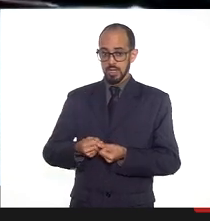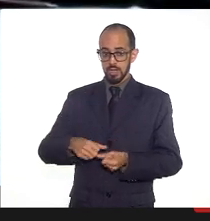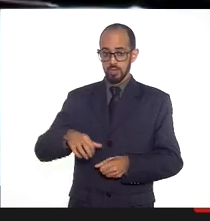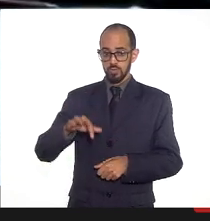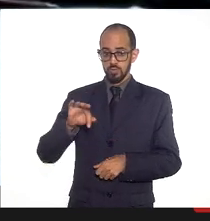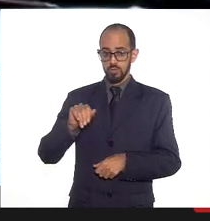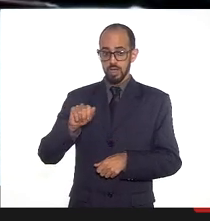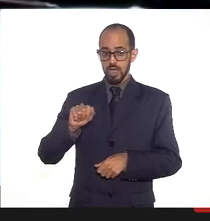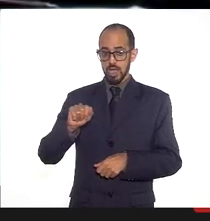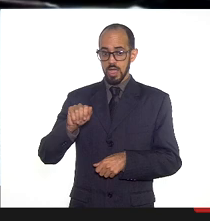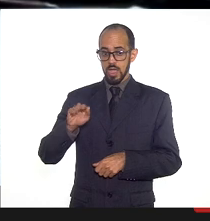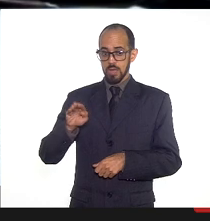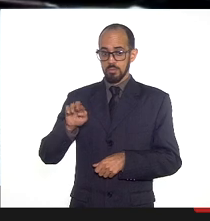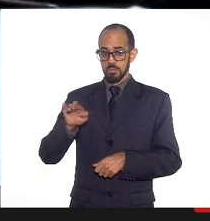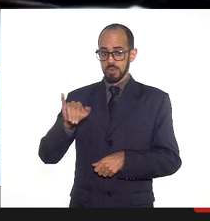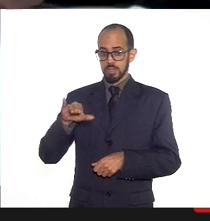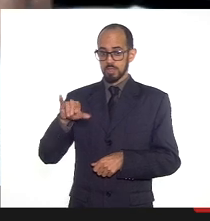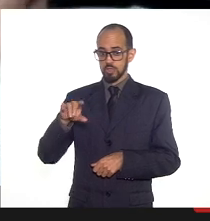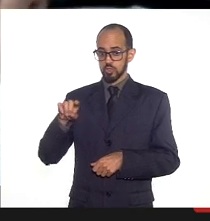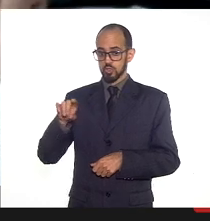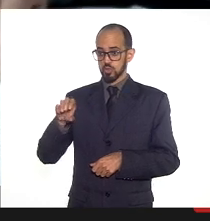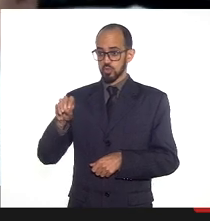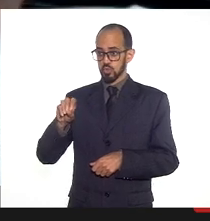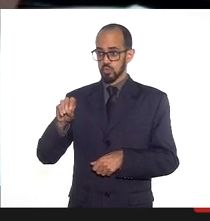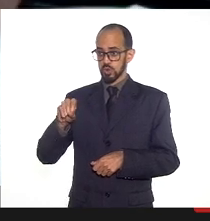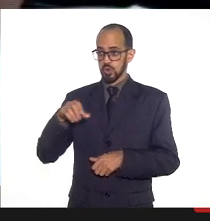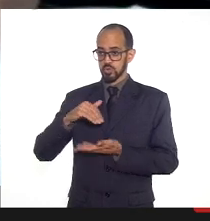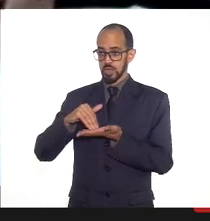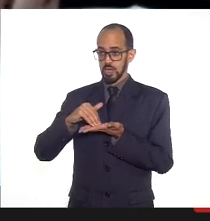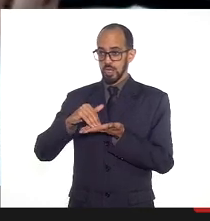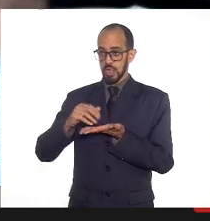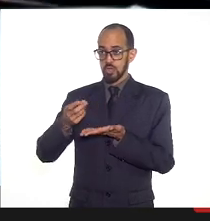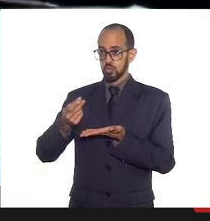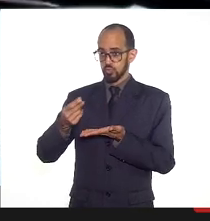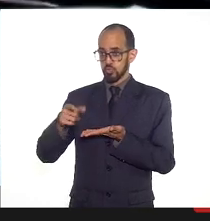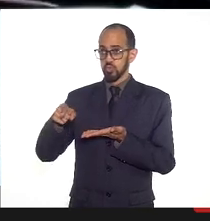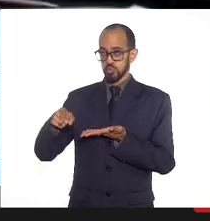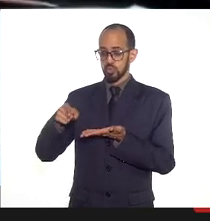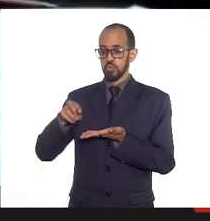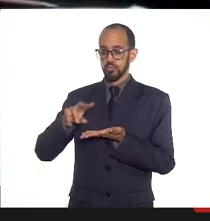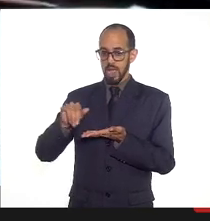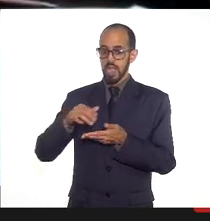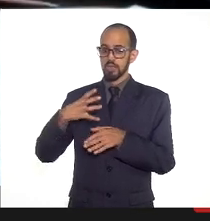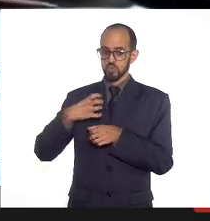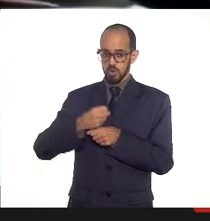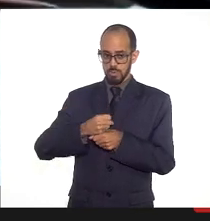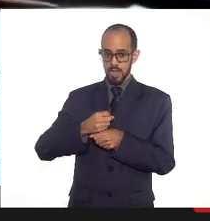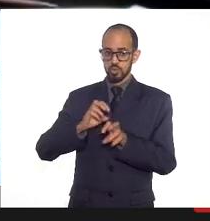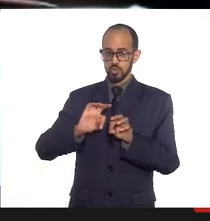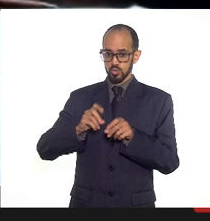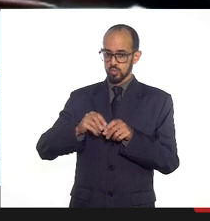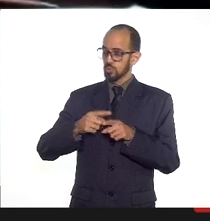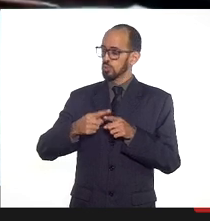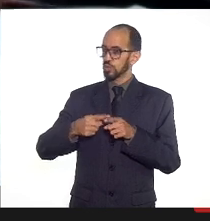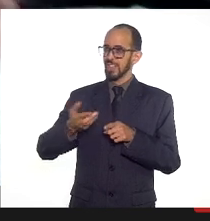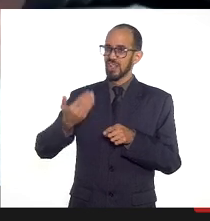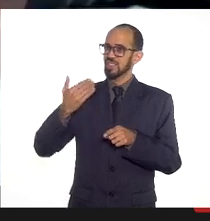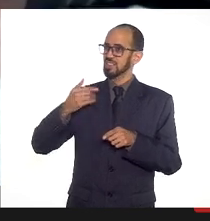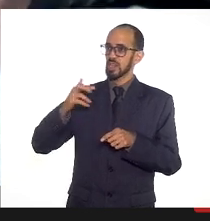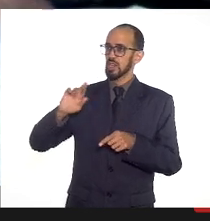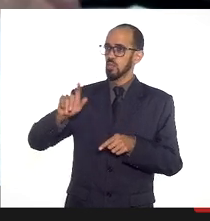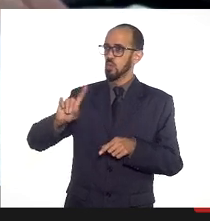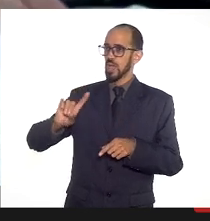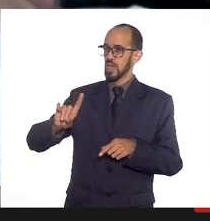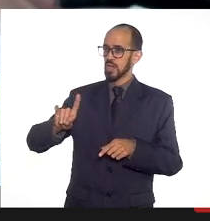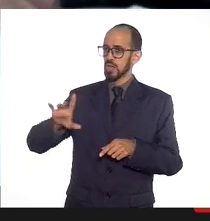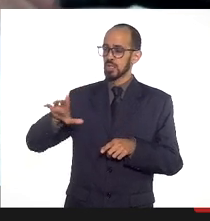subsecretário do fundo, está aqui, nos assistindo, ele vai levantar os valores e... Porque ele não era subsecretário do fundo, da época. Então, ele está